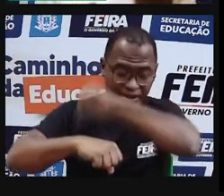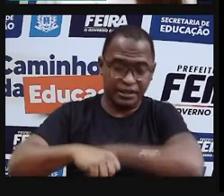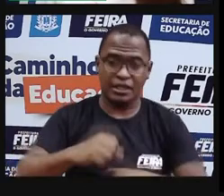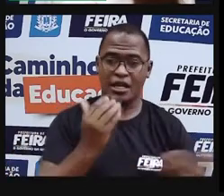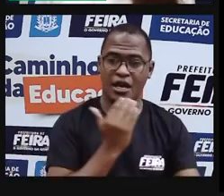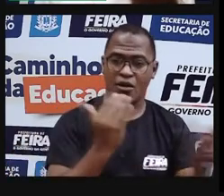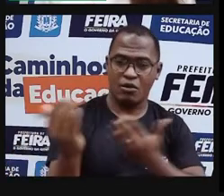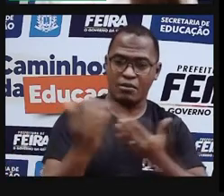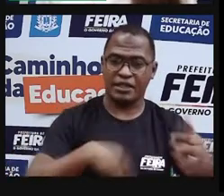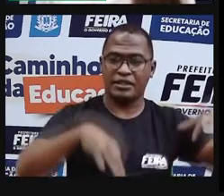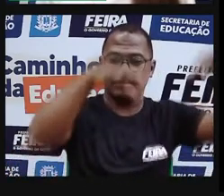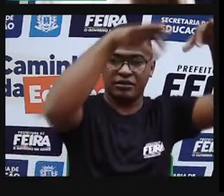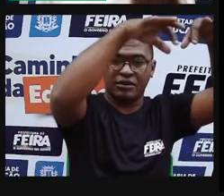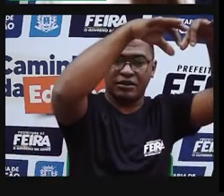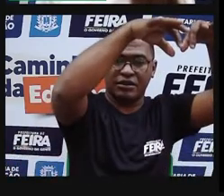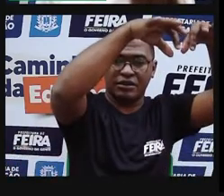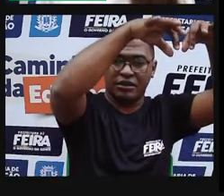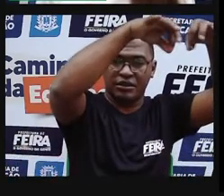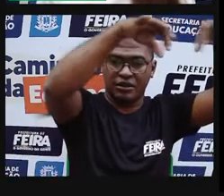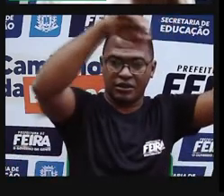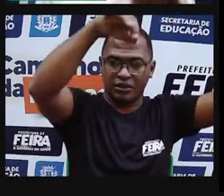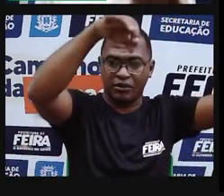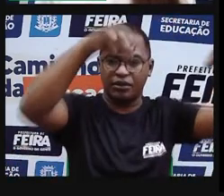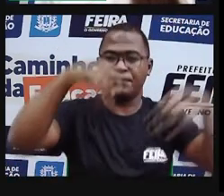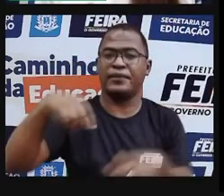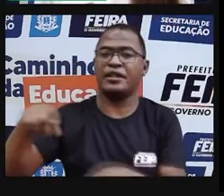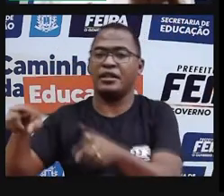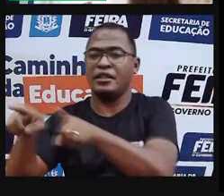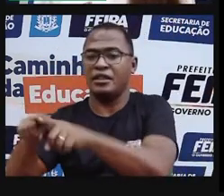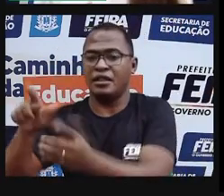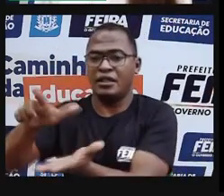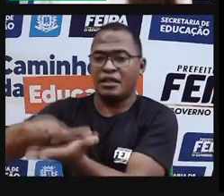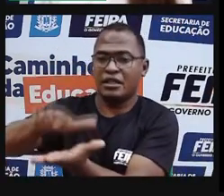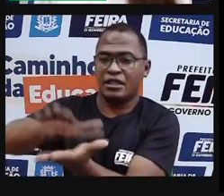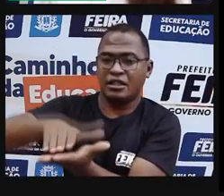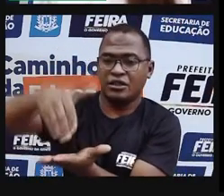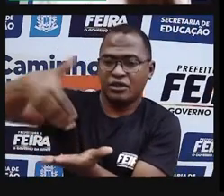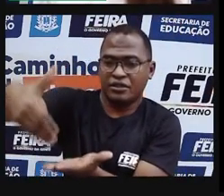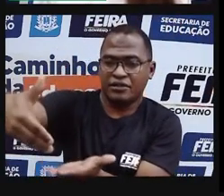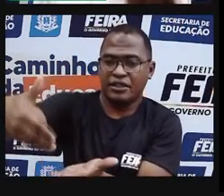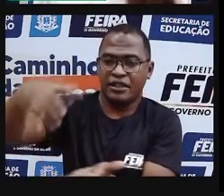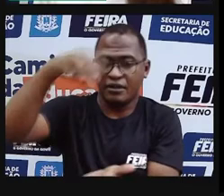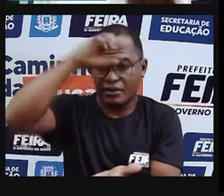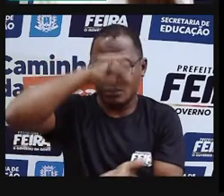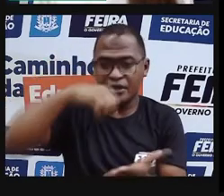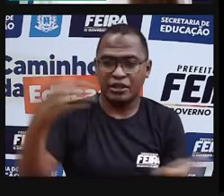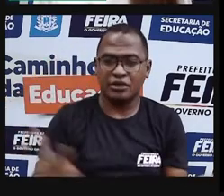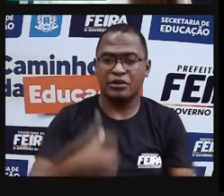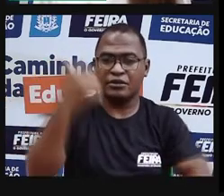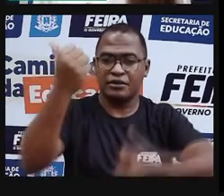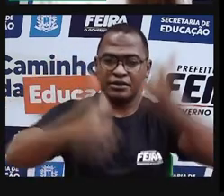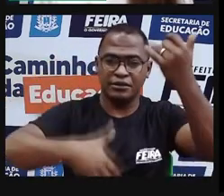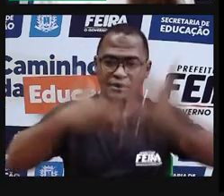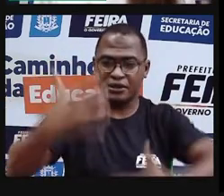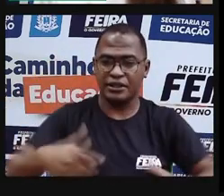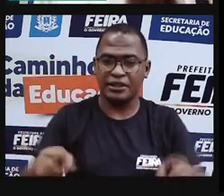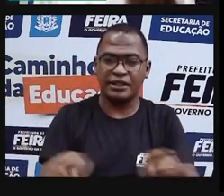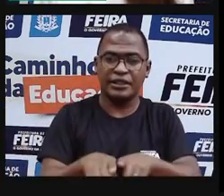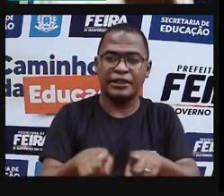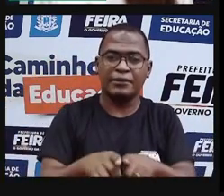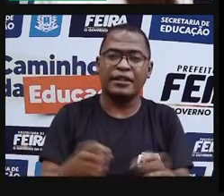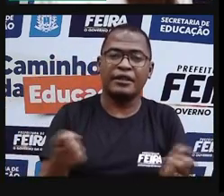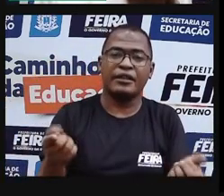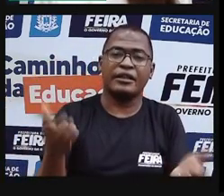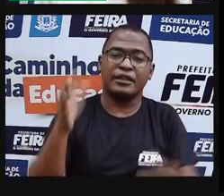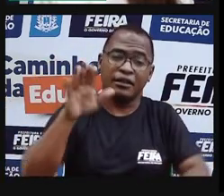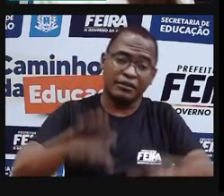comigo que hoje vocês vão aprender como se faz uma xilogravura e quem sabe fazer